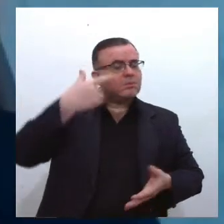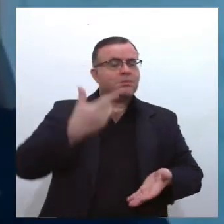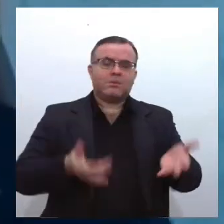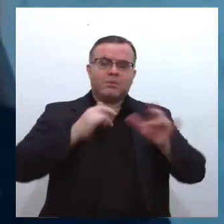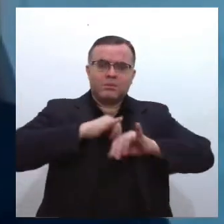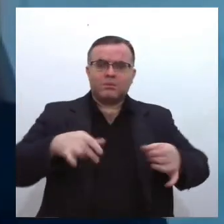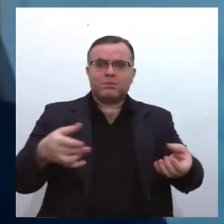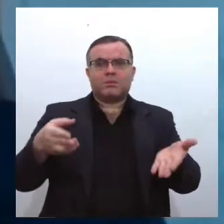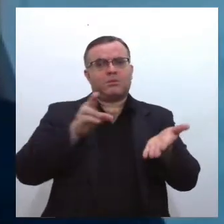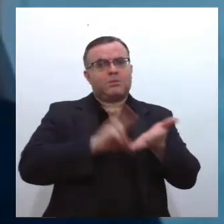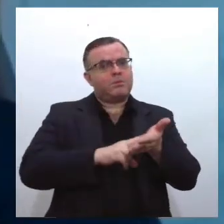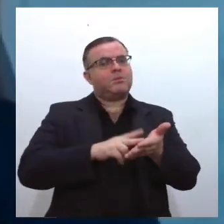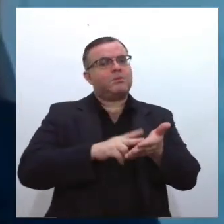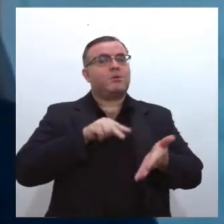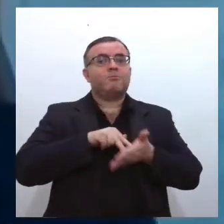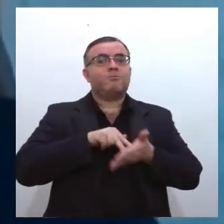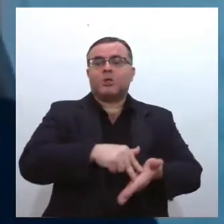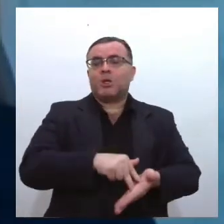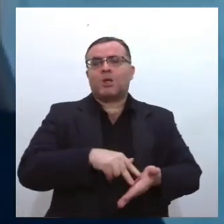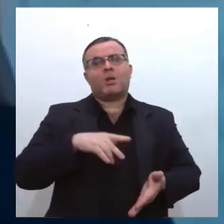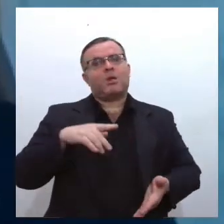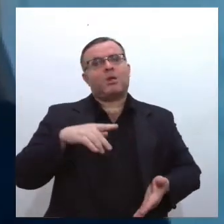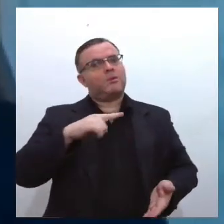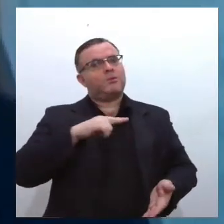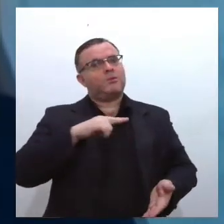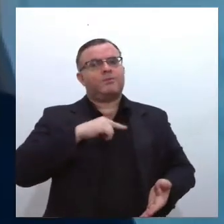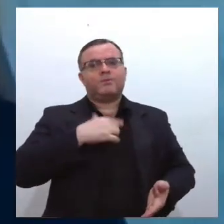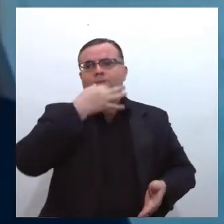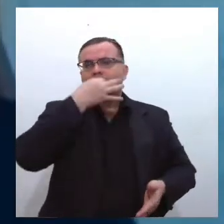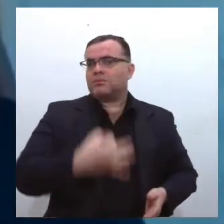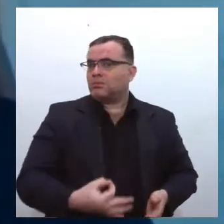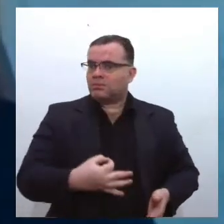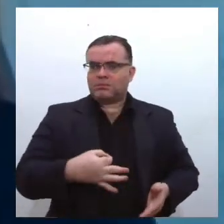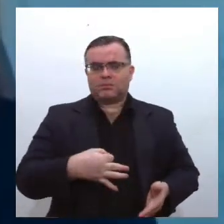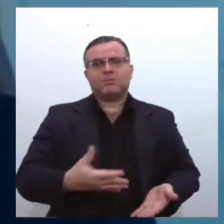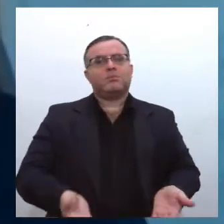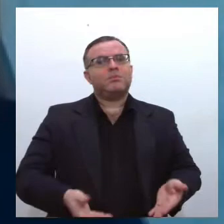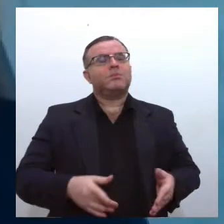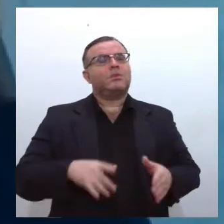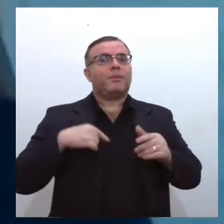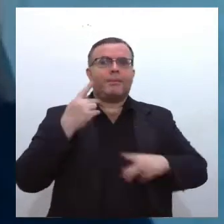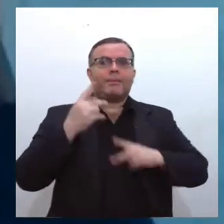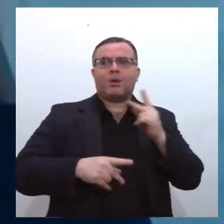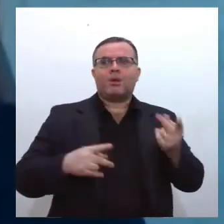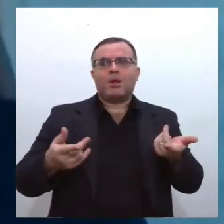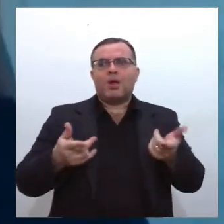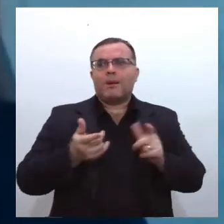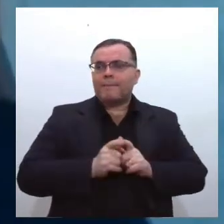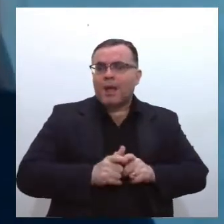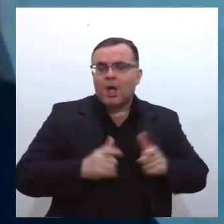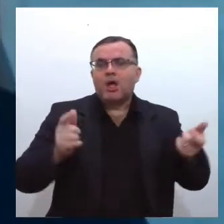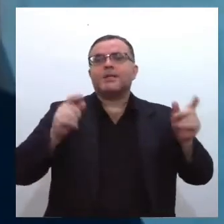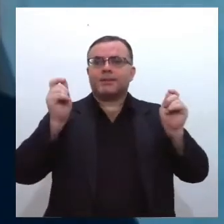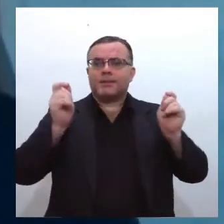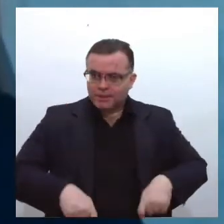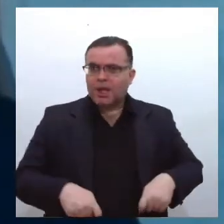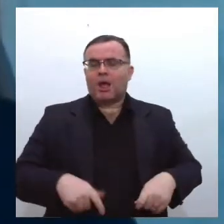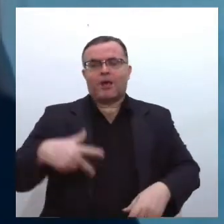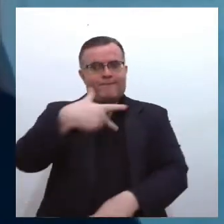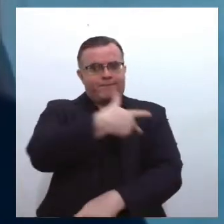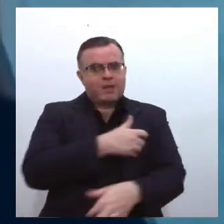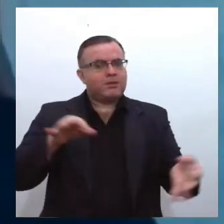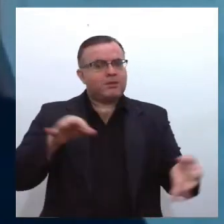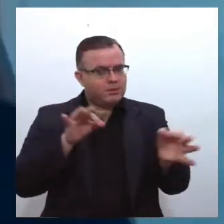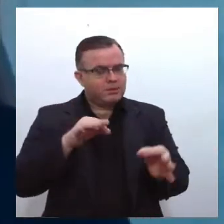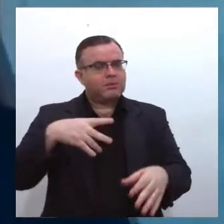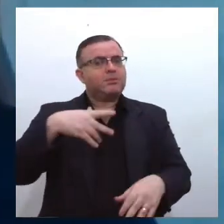sua posição desde o início da pandemia, de que até que a grande parte da população esteja completamente vacinada e